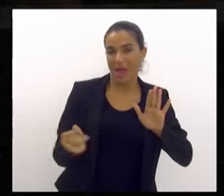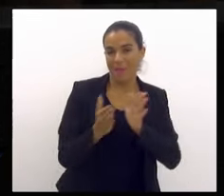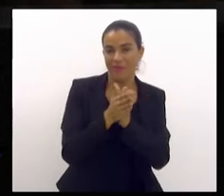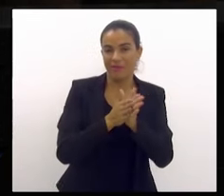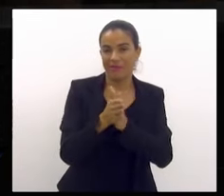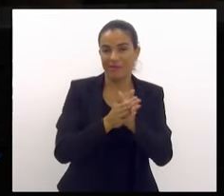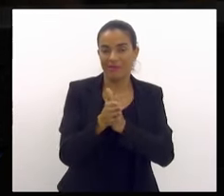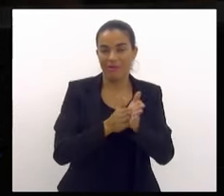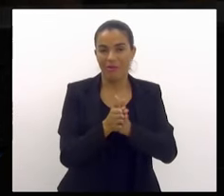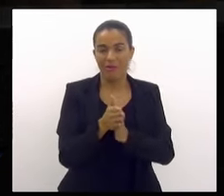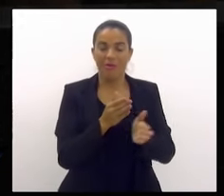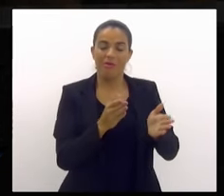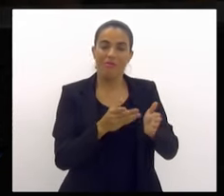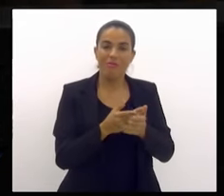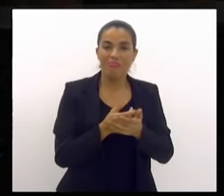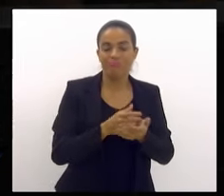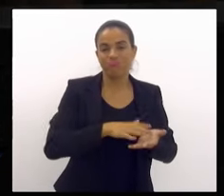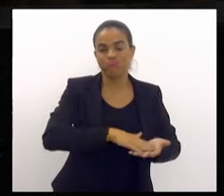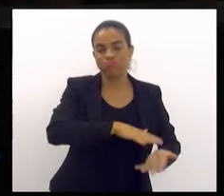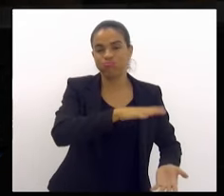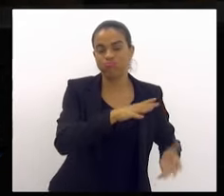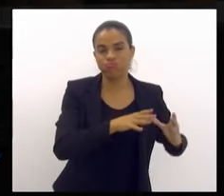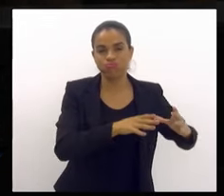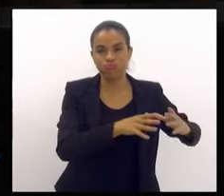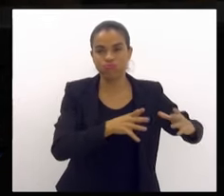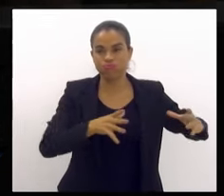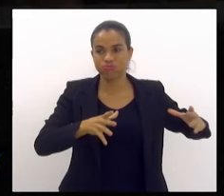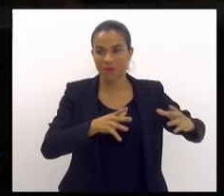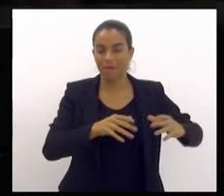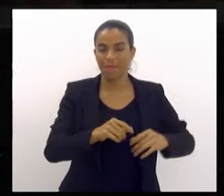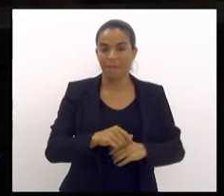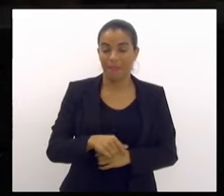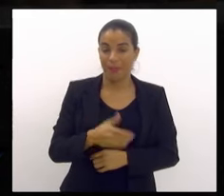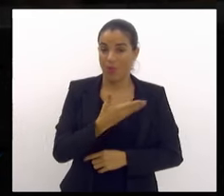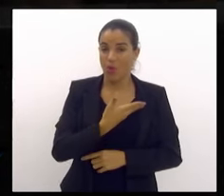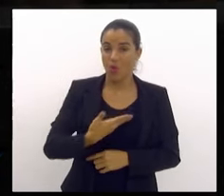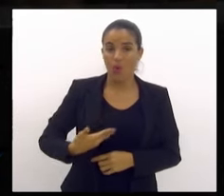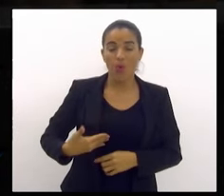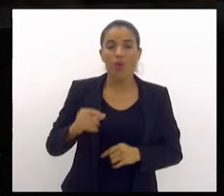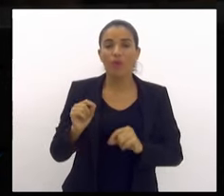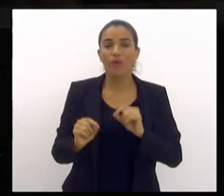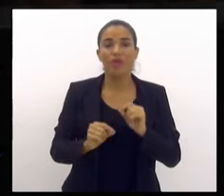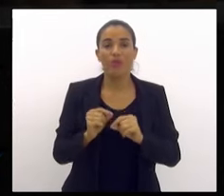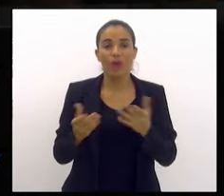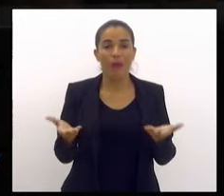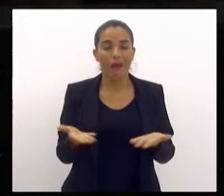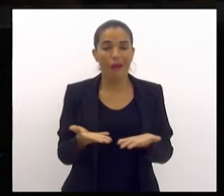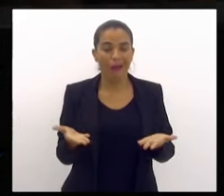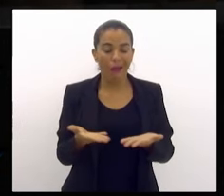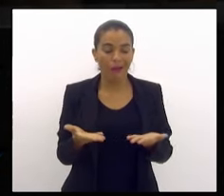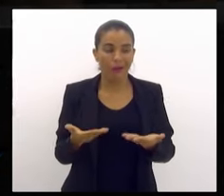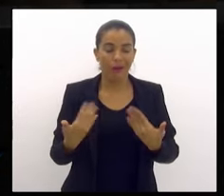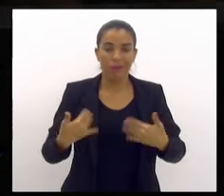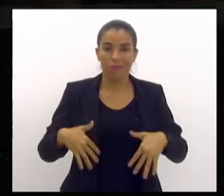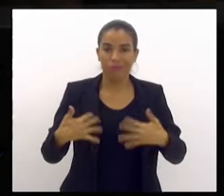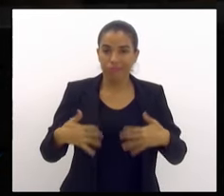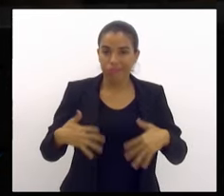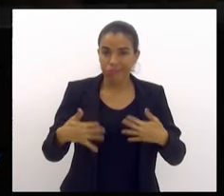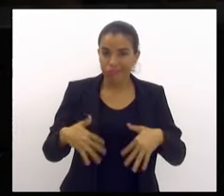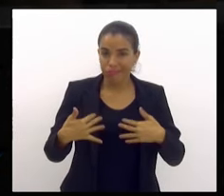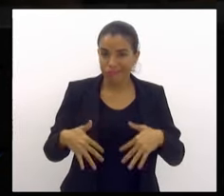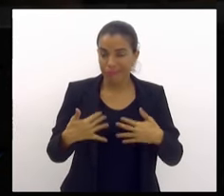governo que está deriva dessa associação. Afinal,